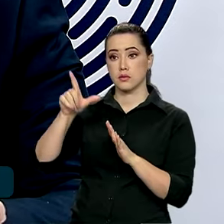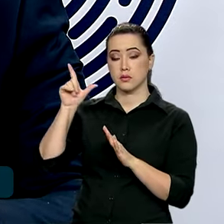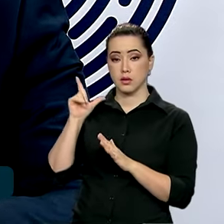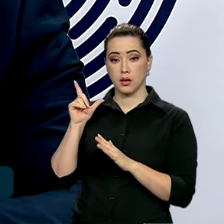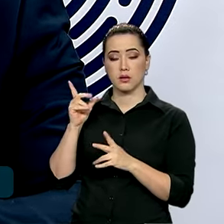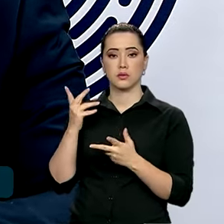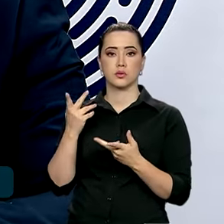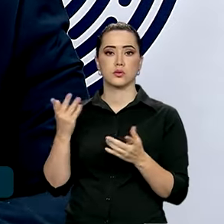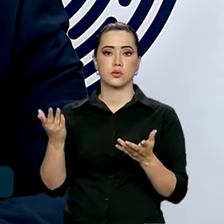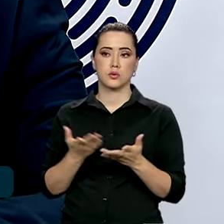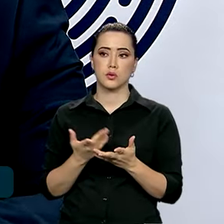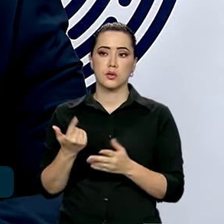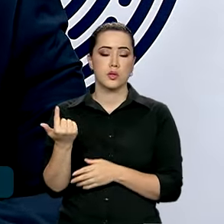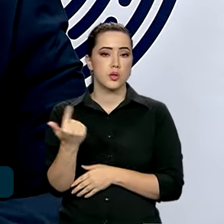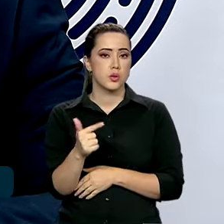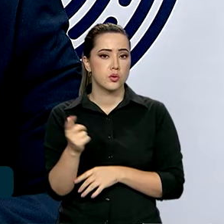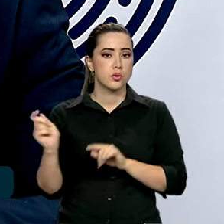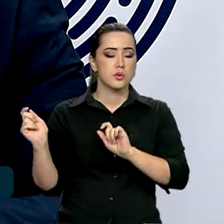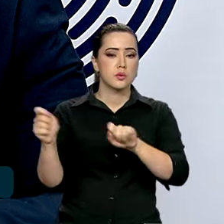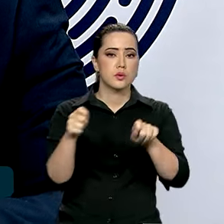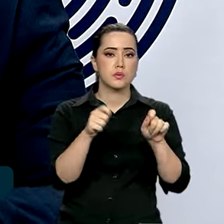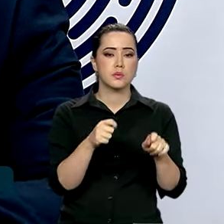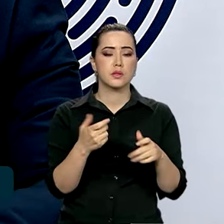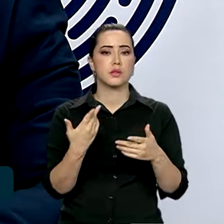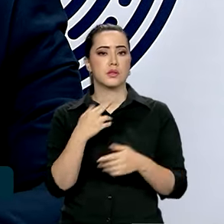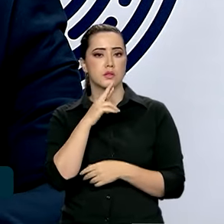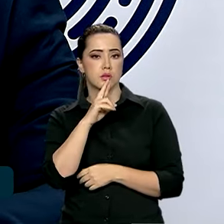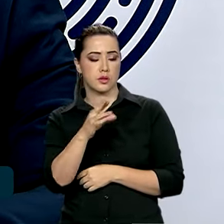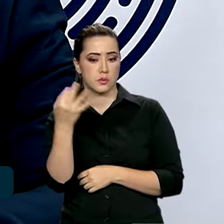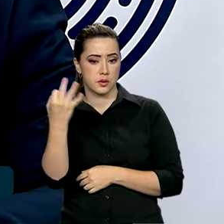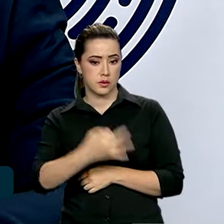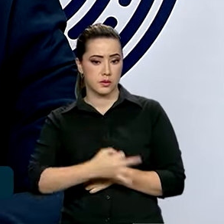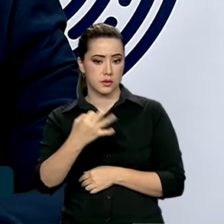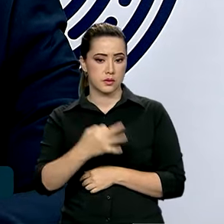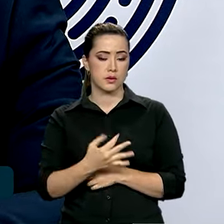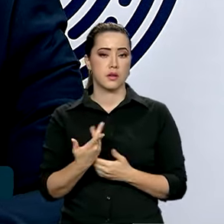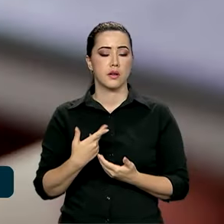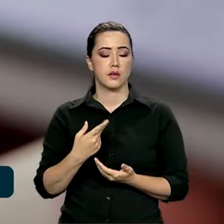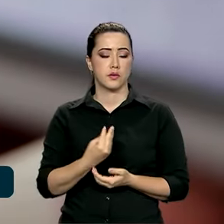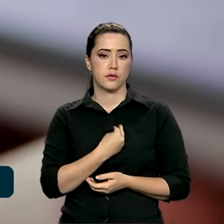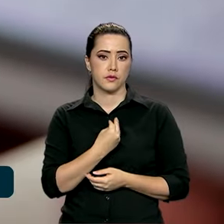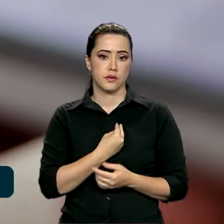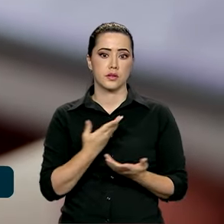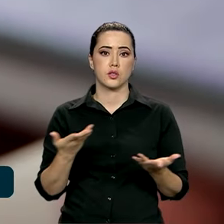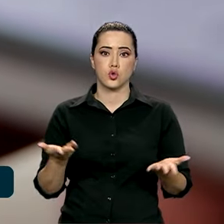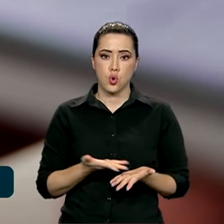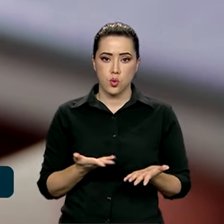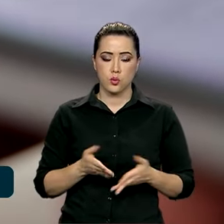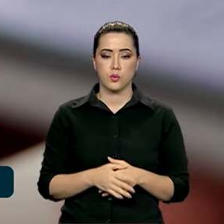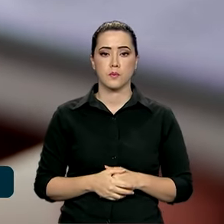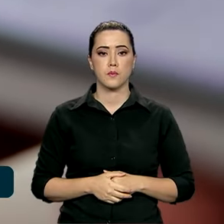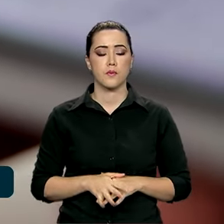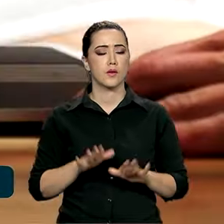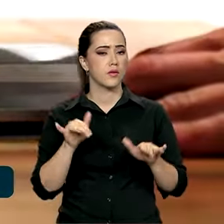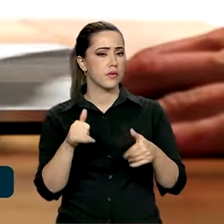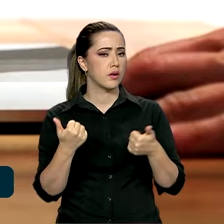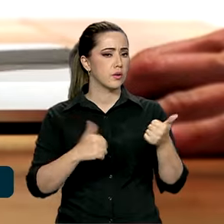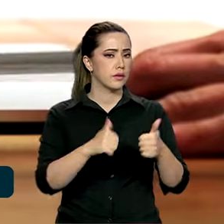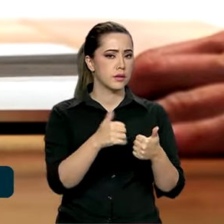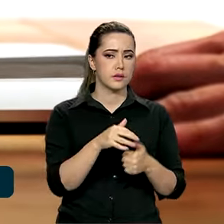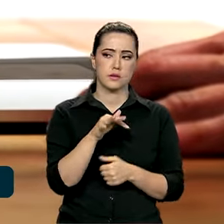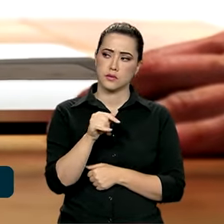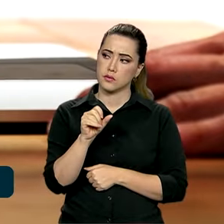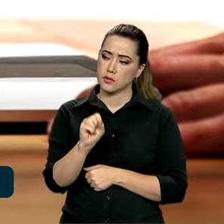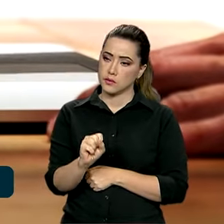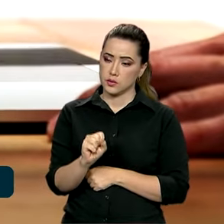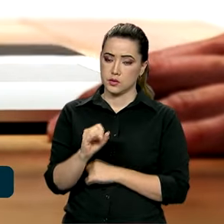décadas e que não eram mais capazes de atender satisfatoriamente a realidade atual. A fase final de avaliação do FGTS